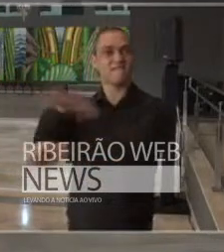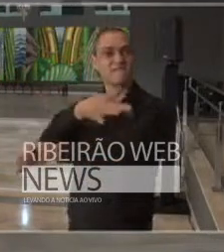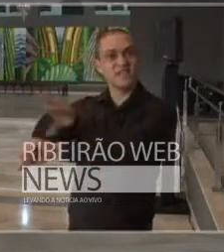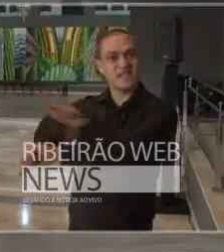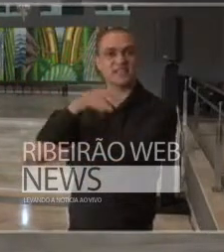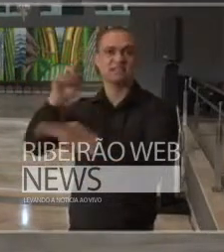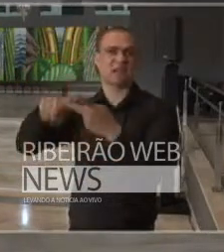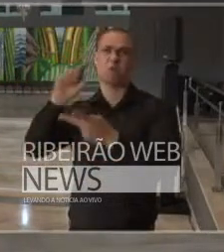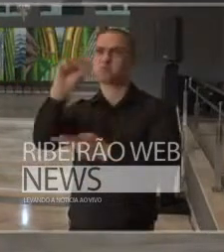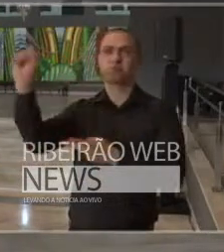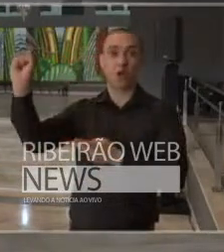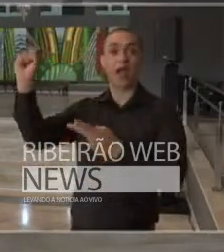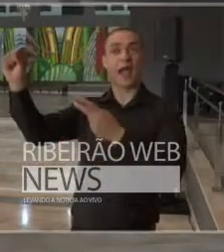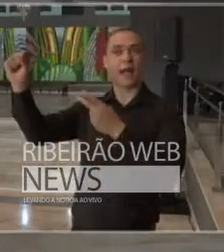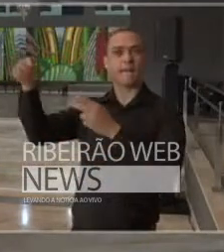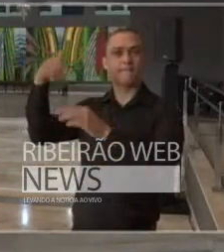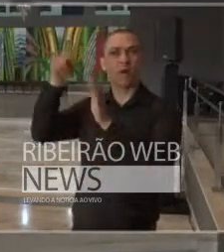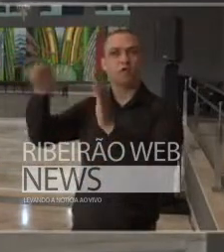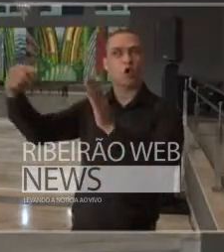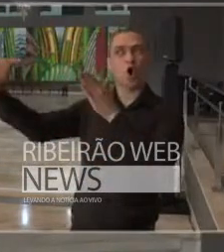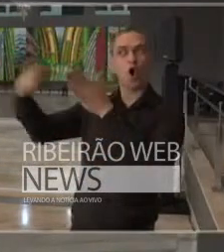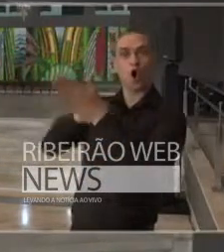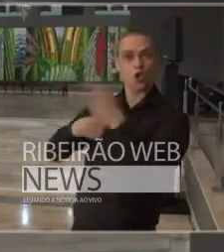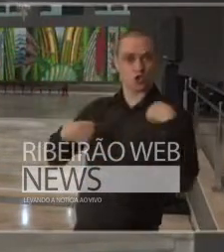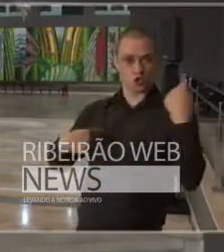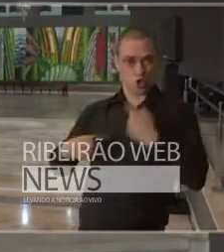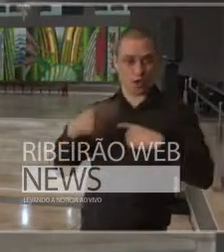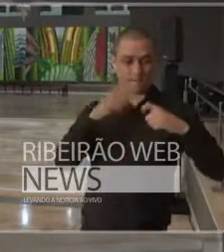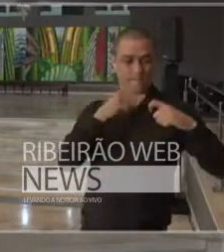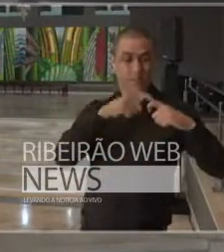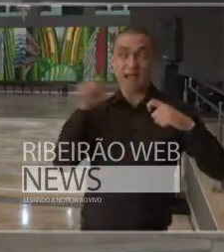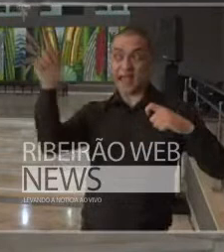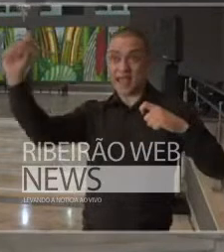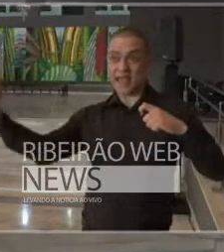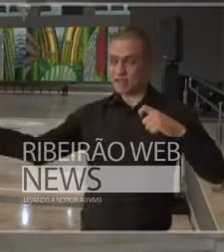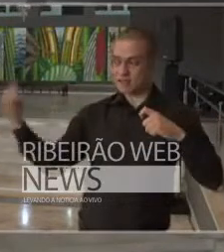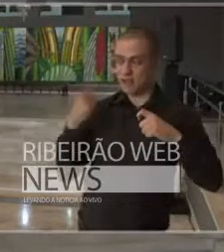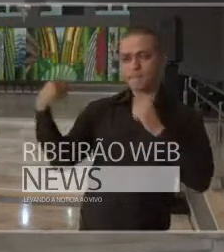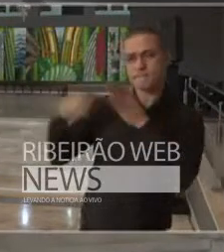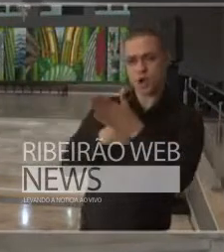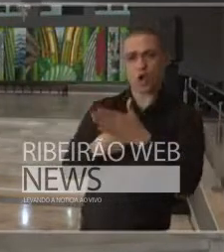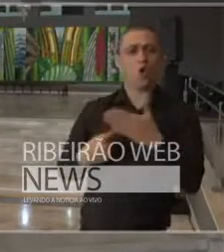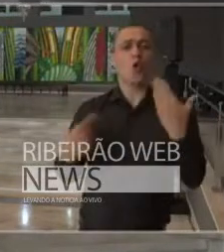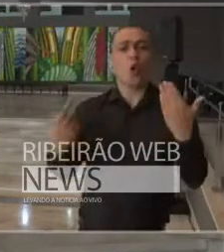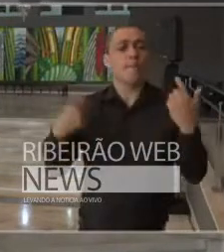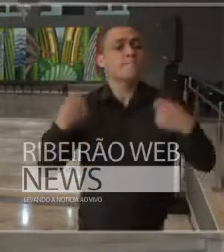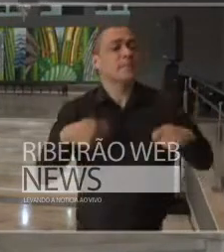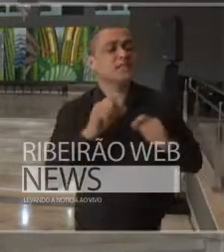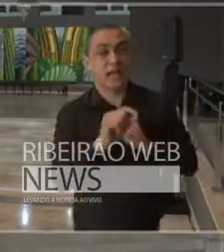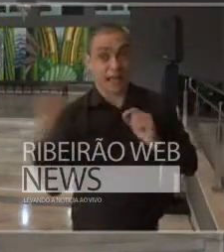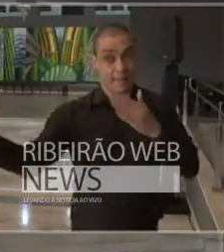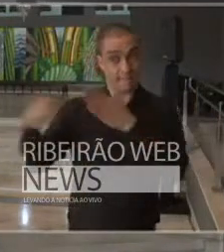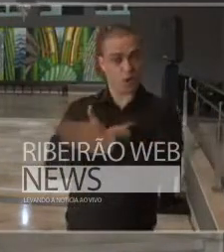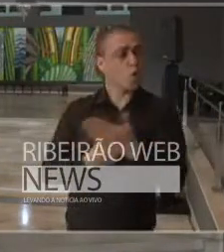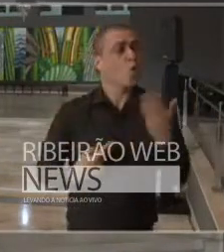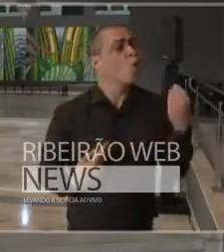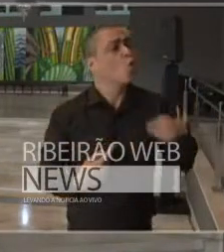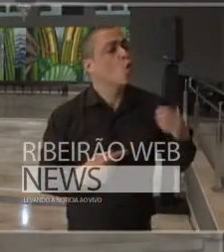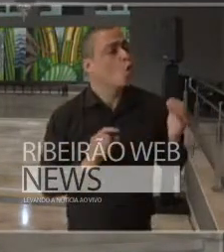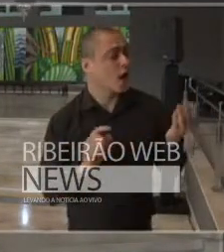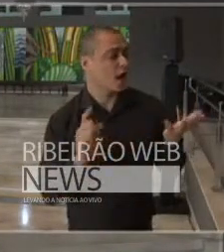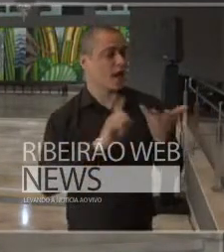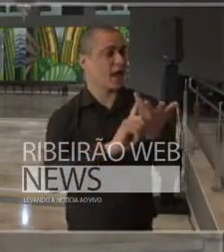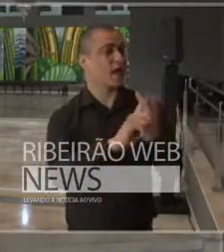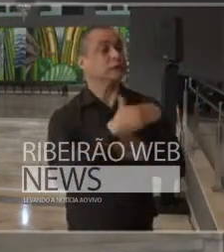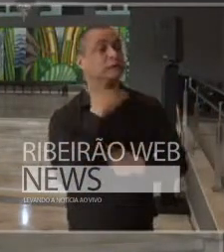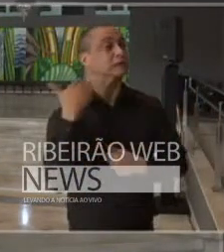de outras áreas nos procuraram na medicina perguntando quais eram os pontos que precisavam, quais eram os